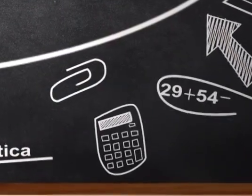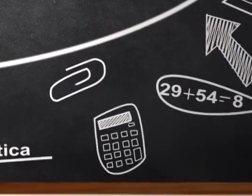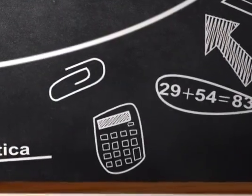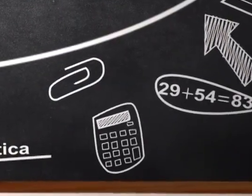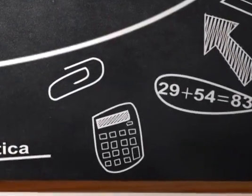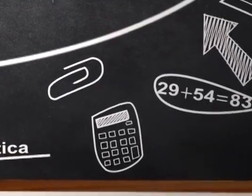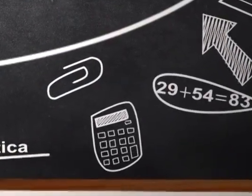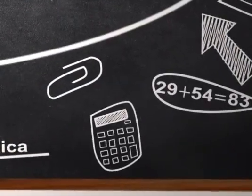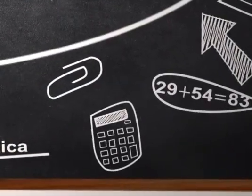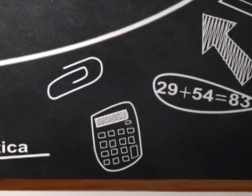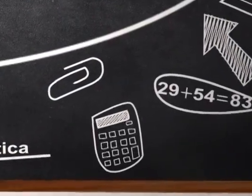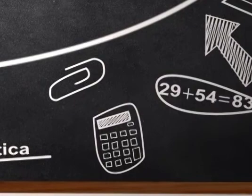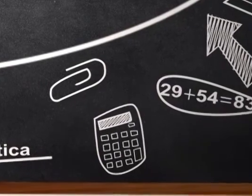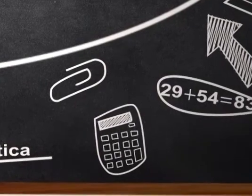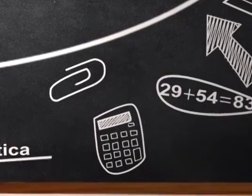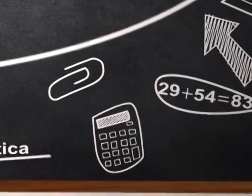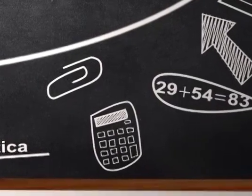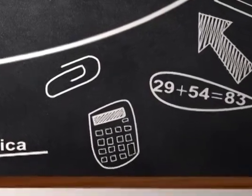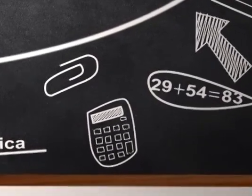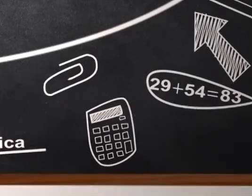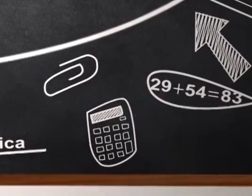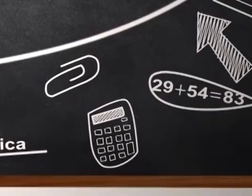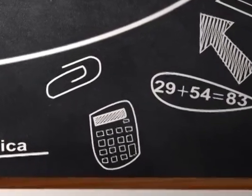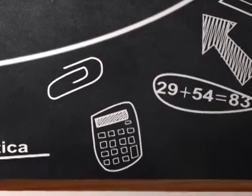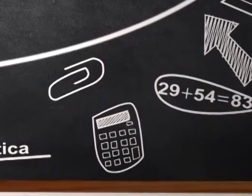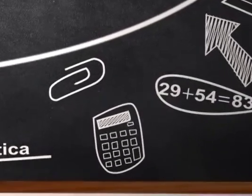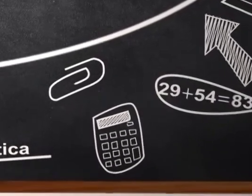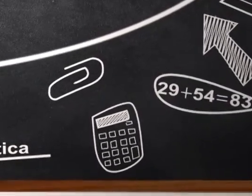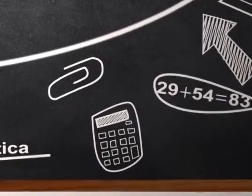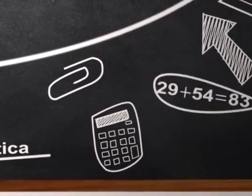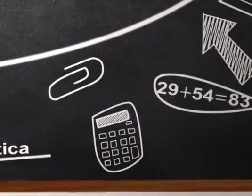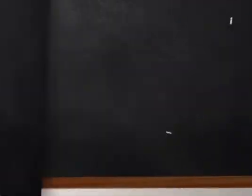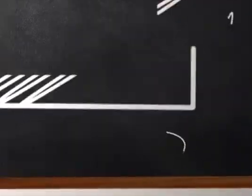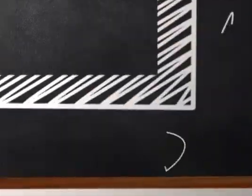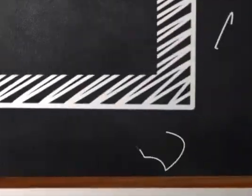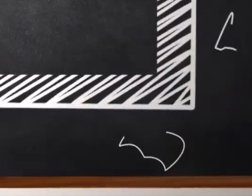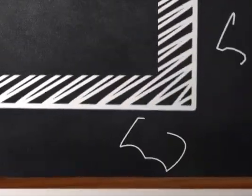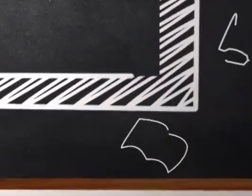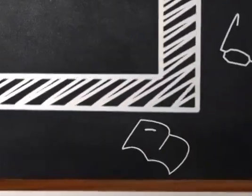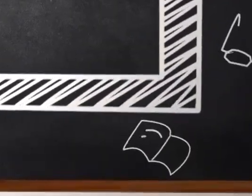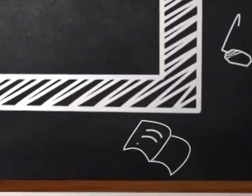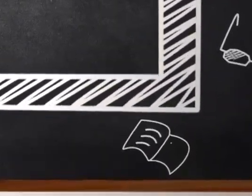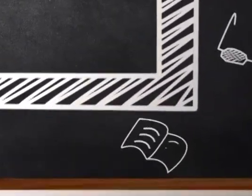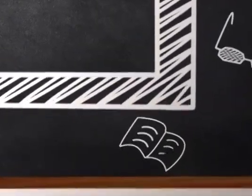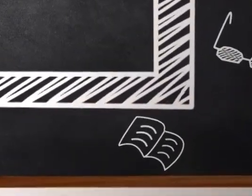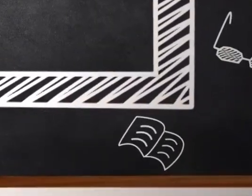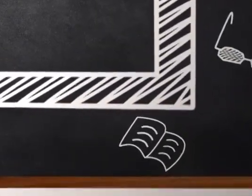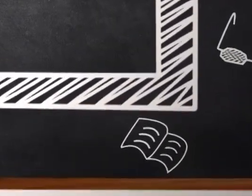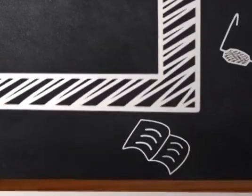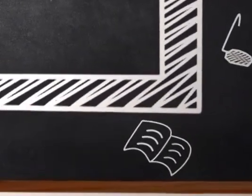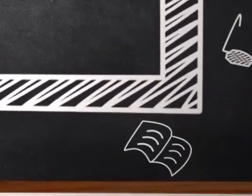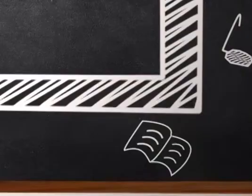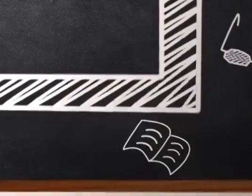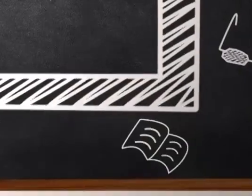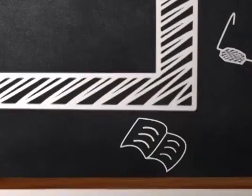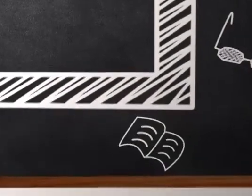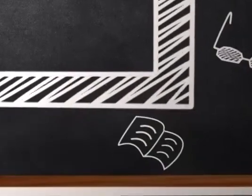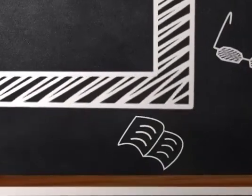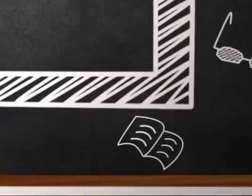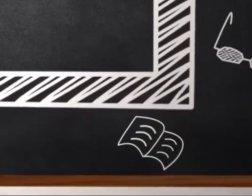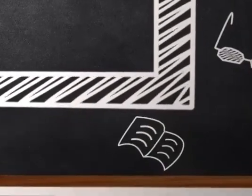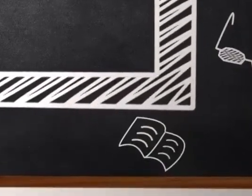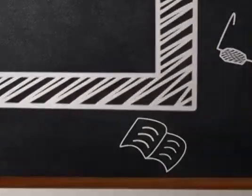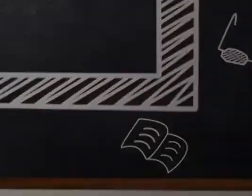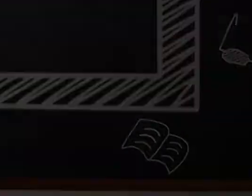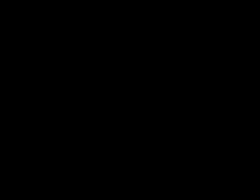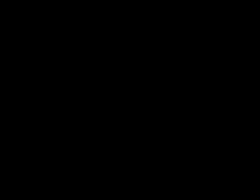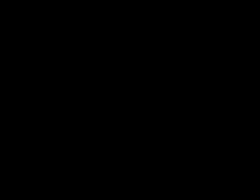até